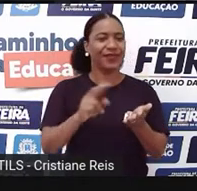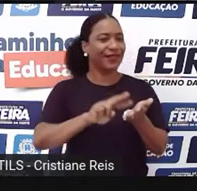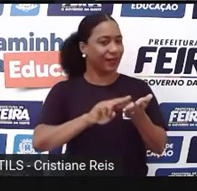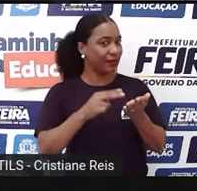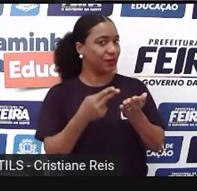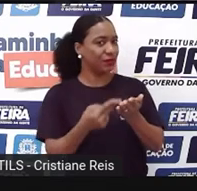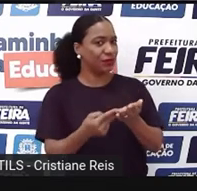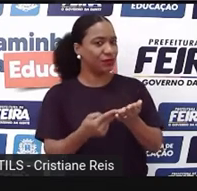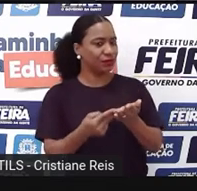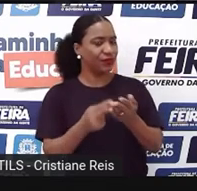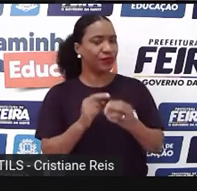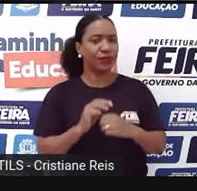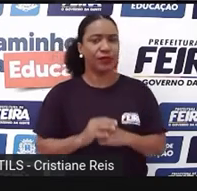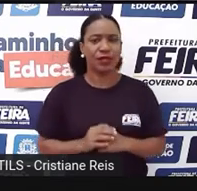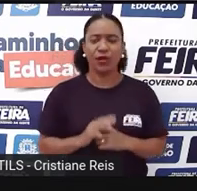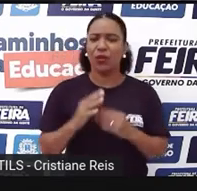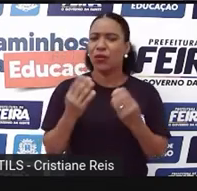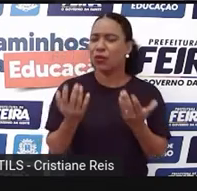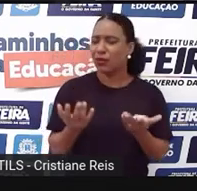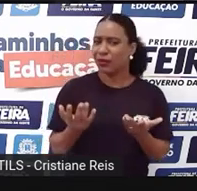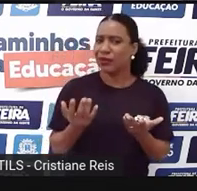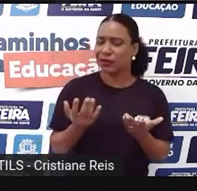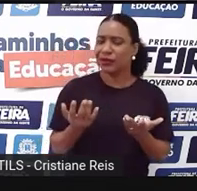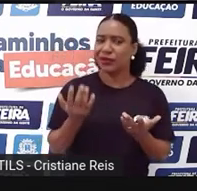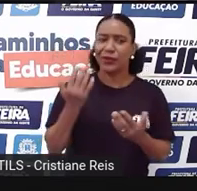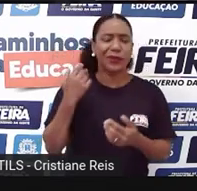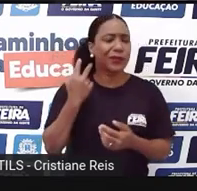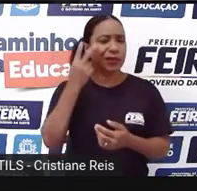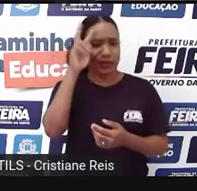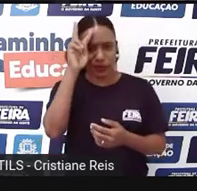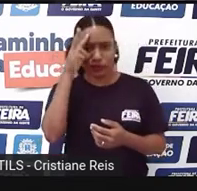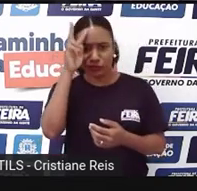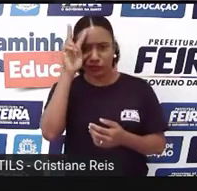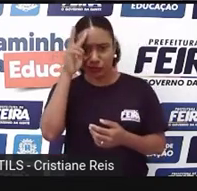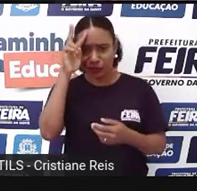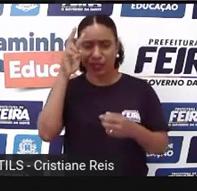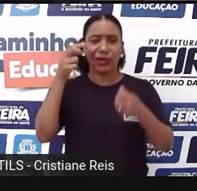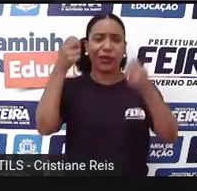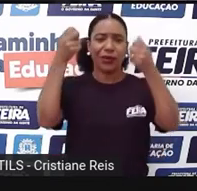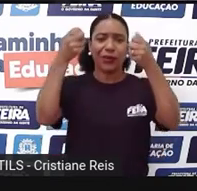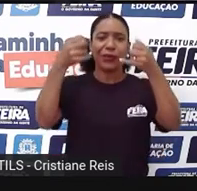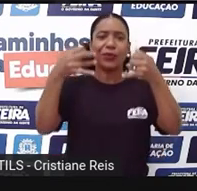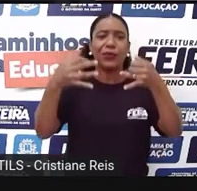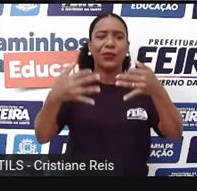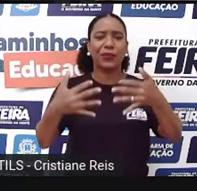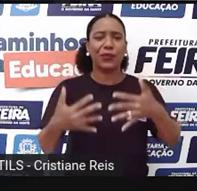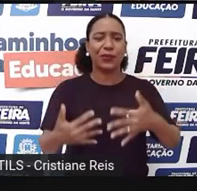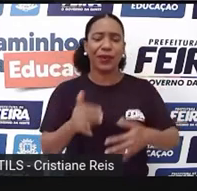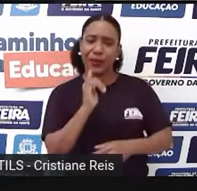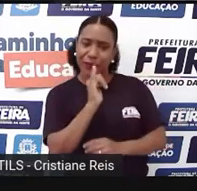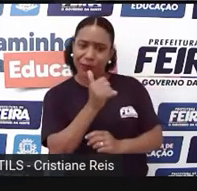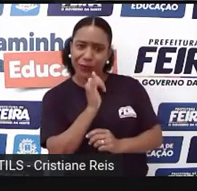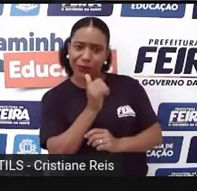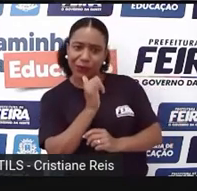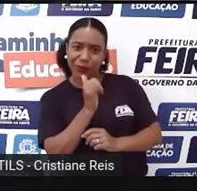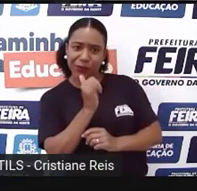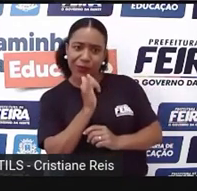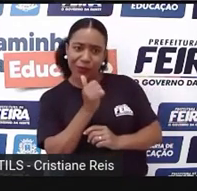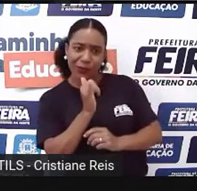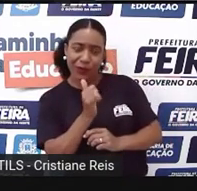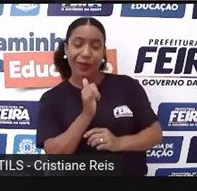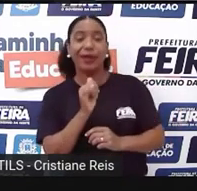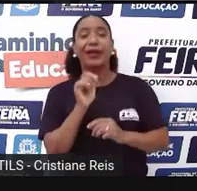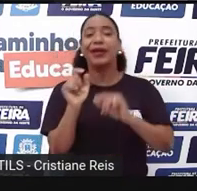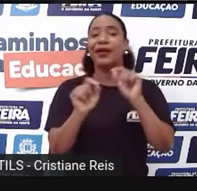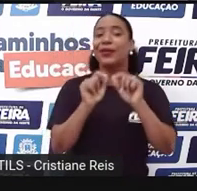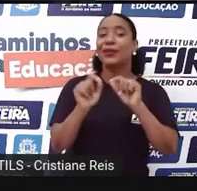Storytelling? Ou narrativa? Eu já sei que com base nos seus conhecimentos, e